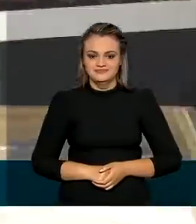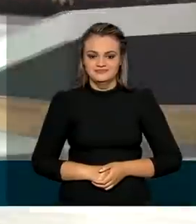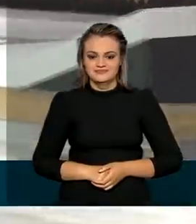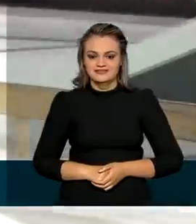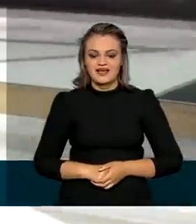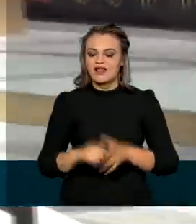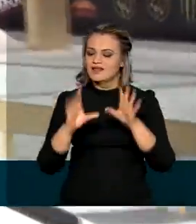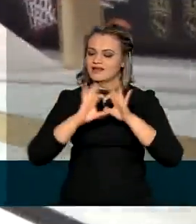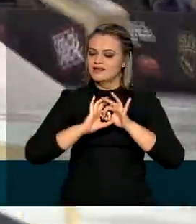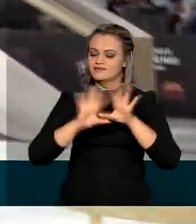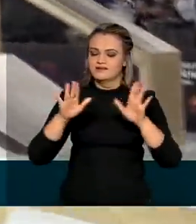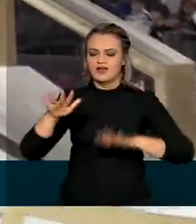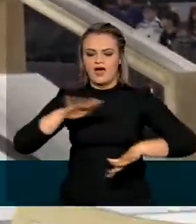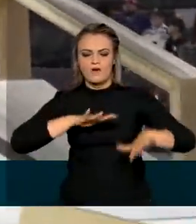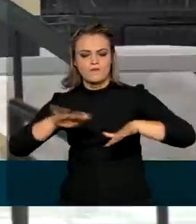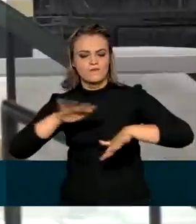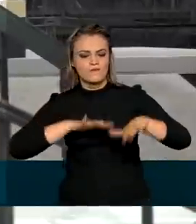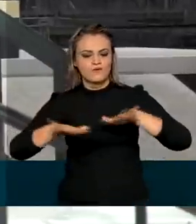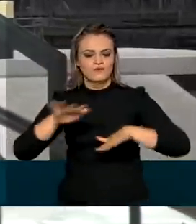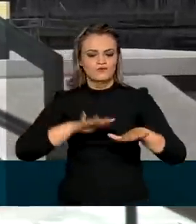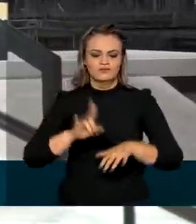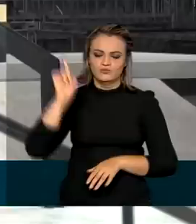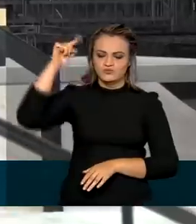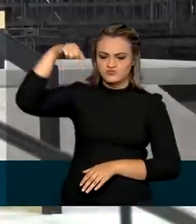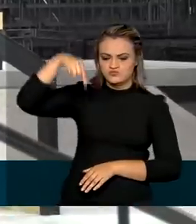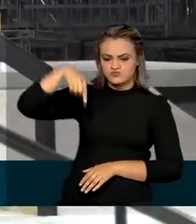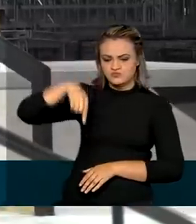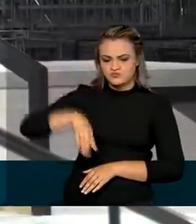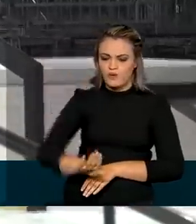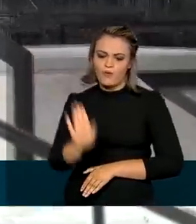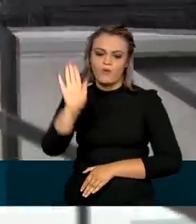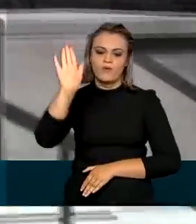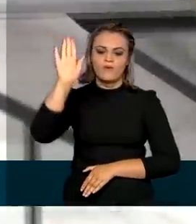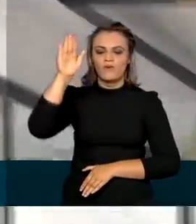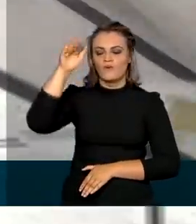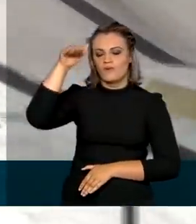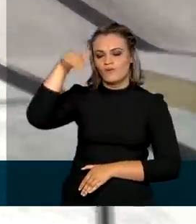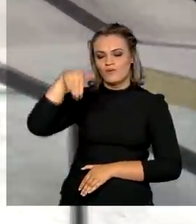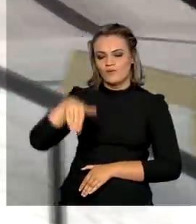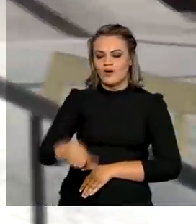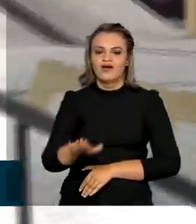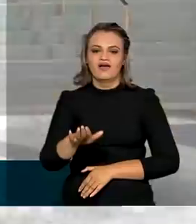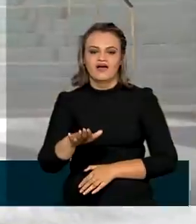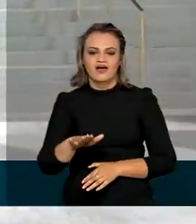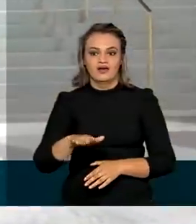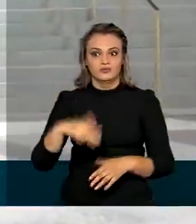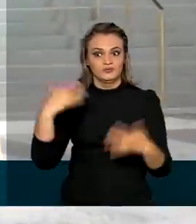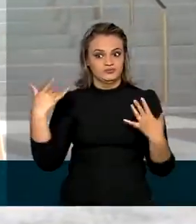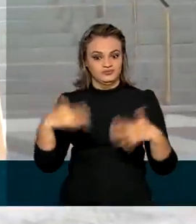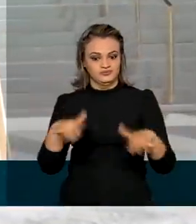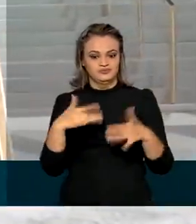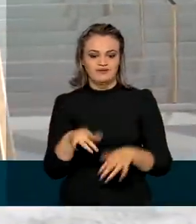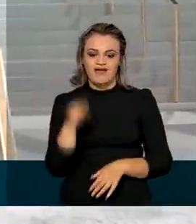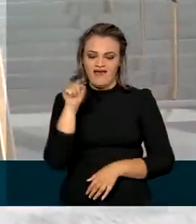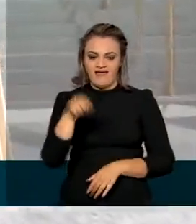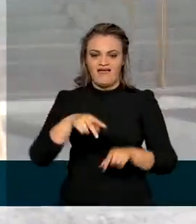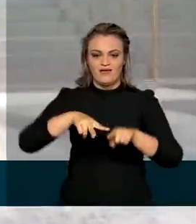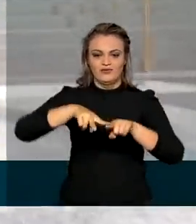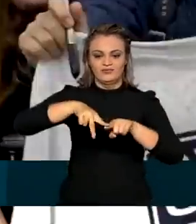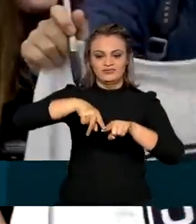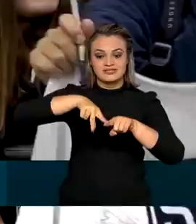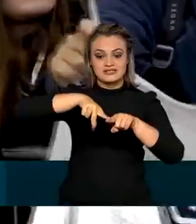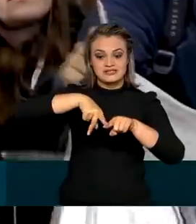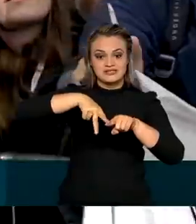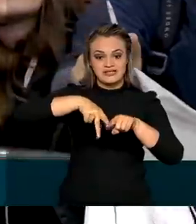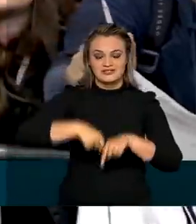Ter liberdade de movimentos nas alturas, ir além dos limites com manobras radicais. Esse é o skate.